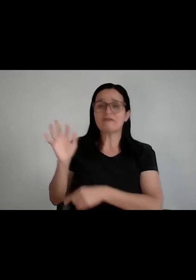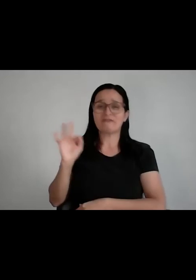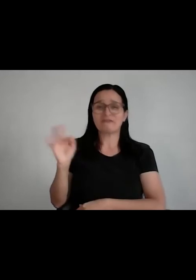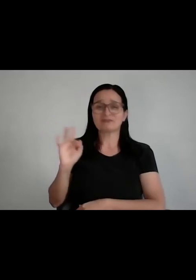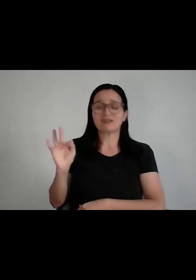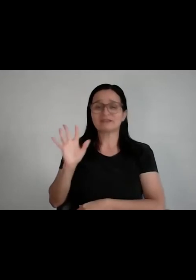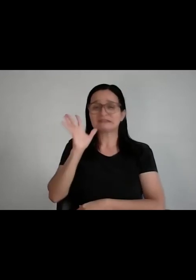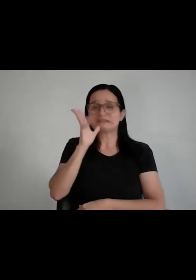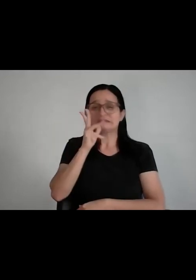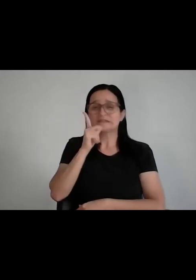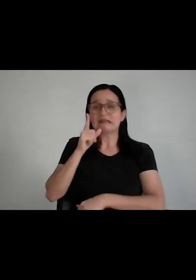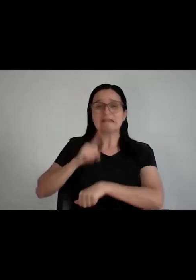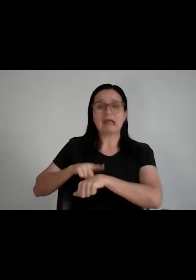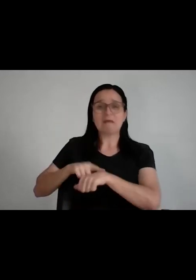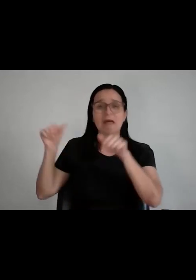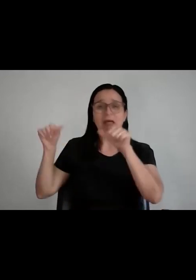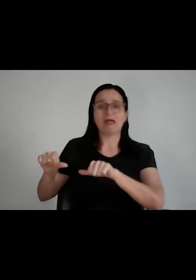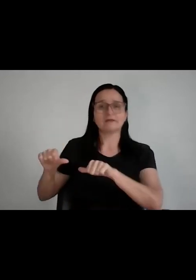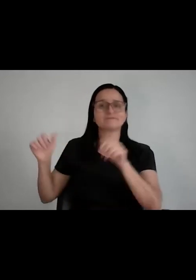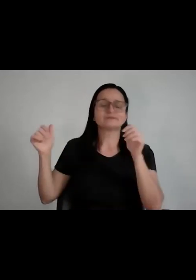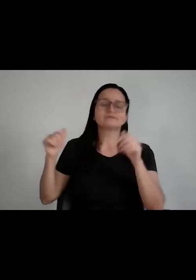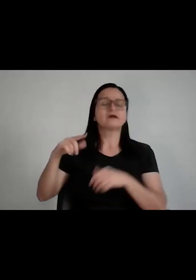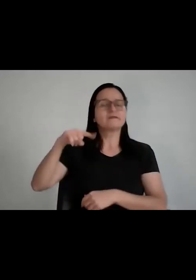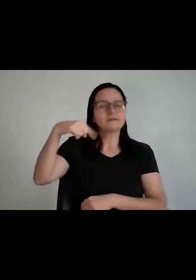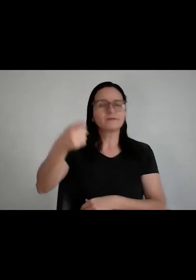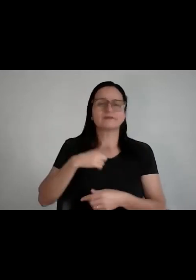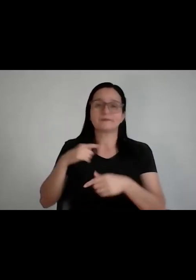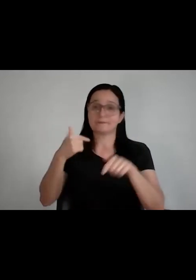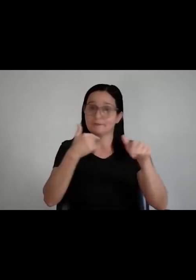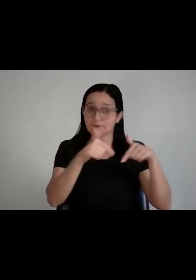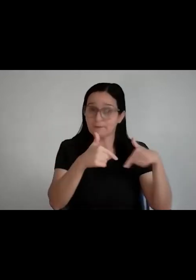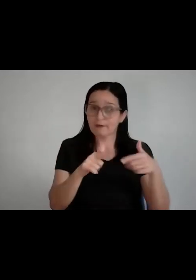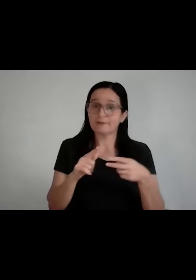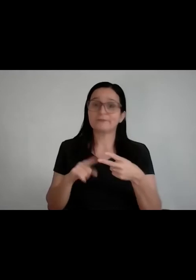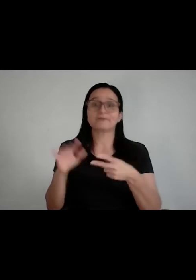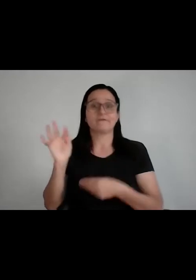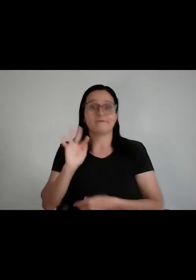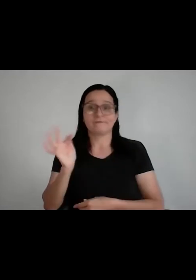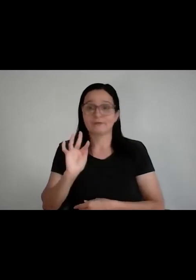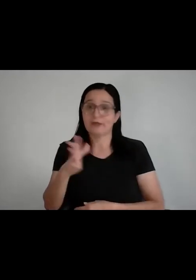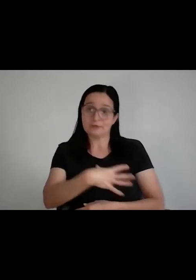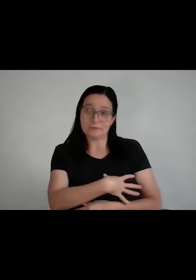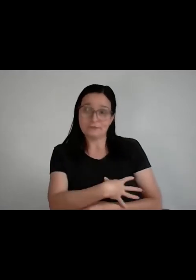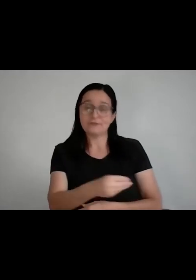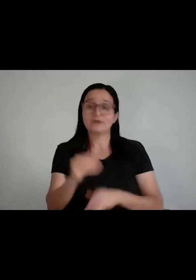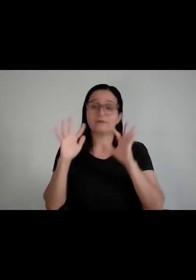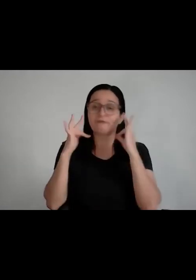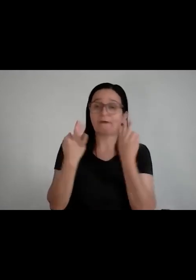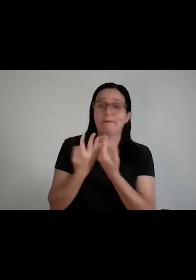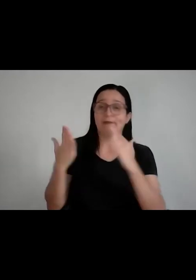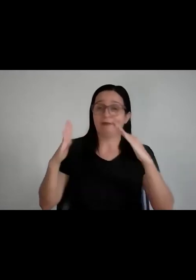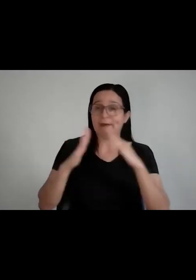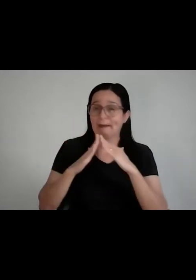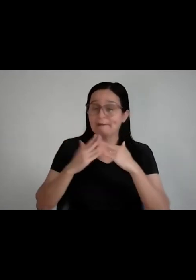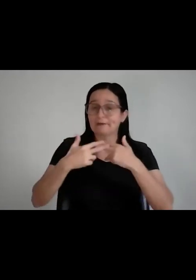piorar, porque a hora que tiver trabalho, faculdade, filhos, família, casa para cuidar, irmão, aí o pau vai quebrar,